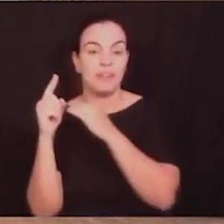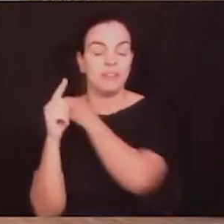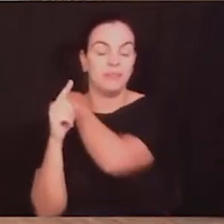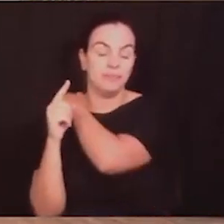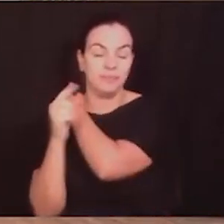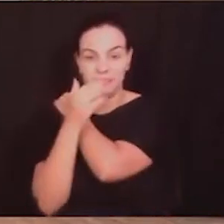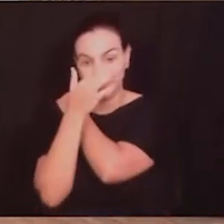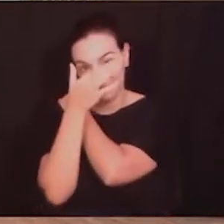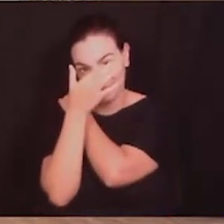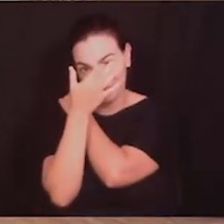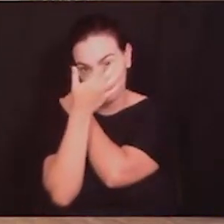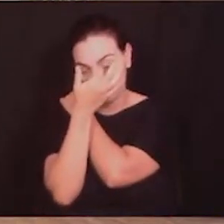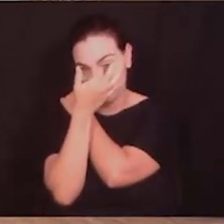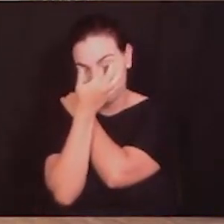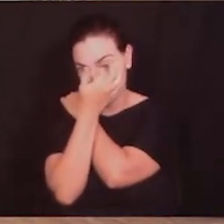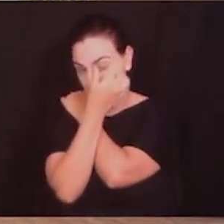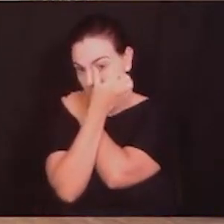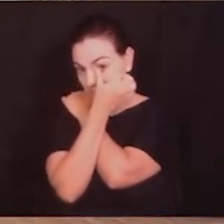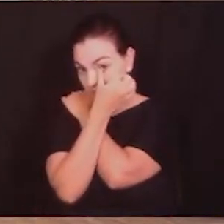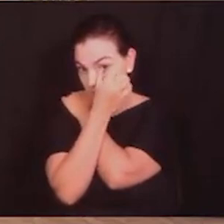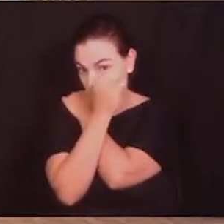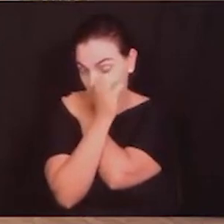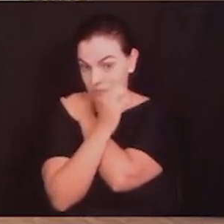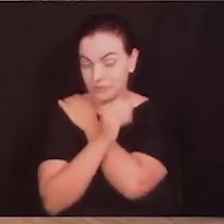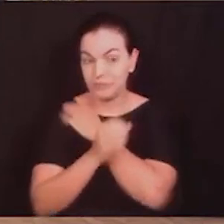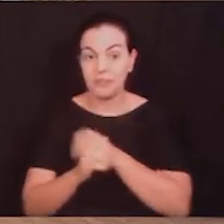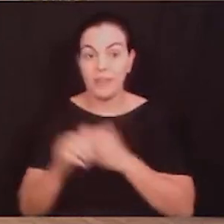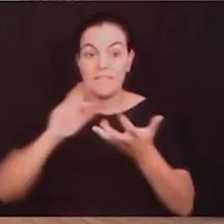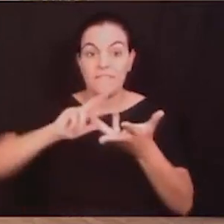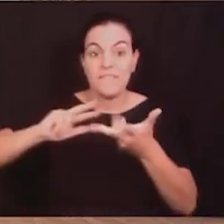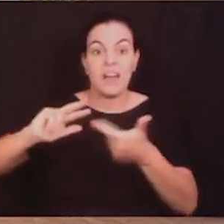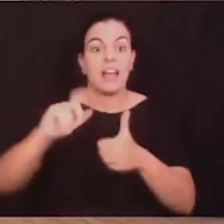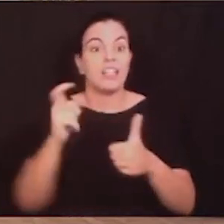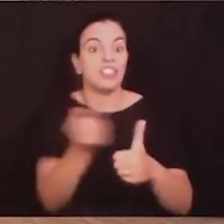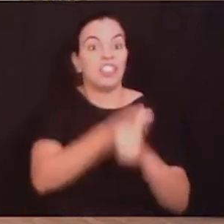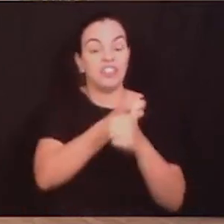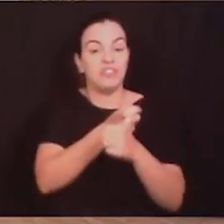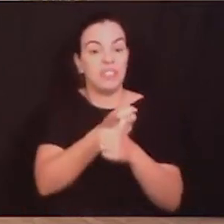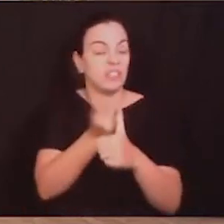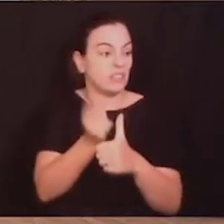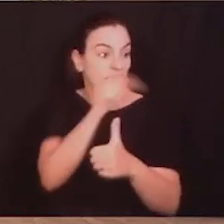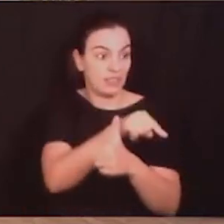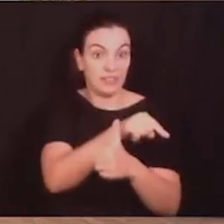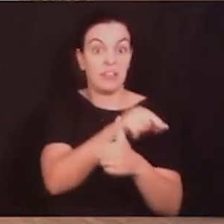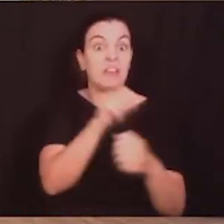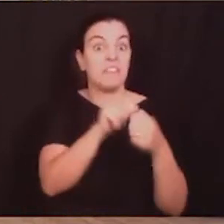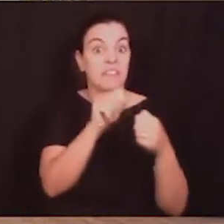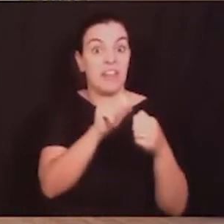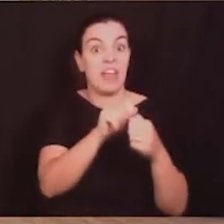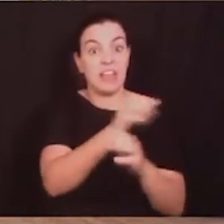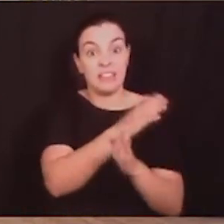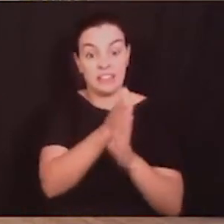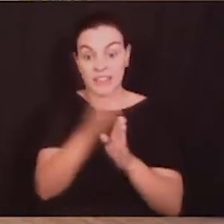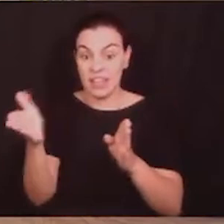elétrica, e outras dívidas que essa gestão do presidente Eugenie tiveram que recuperar toda a Urbis, e